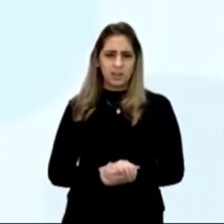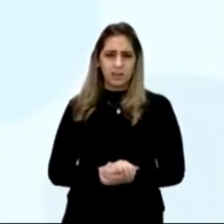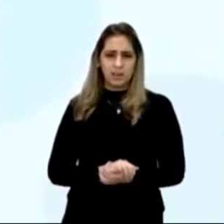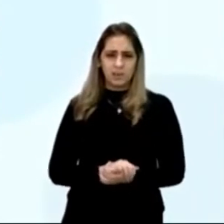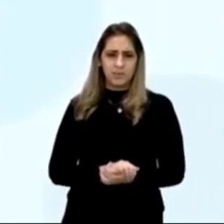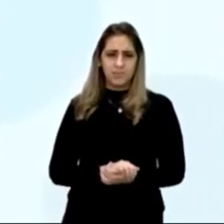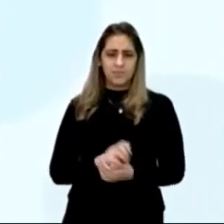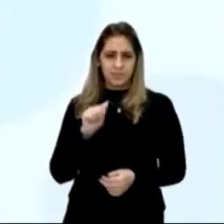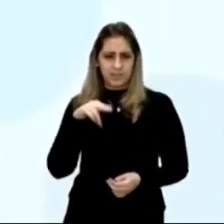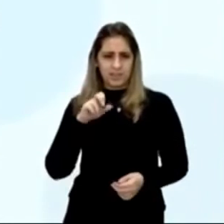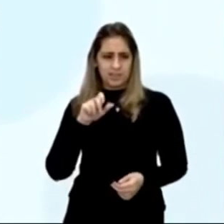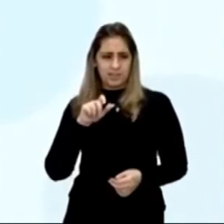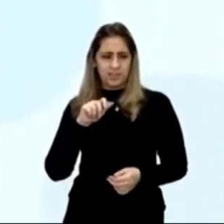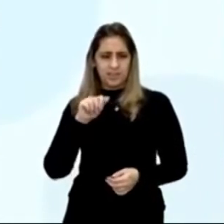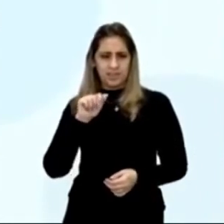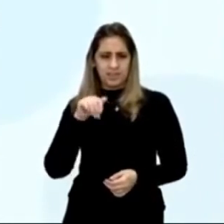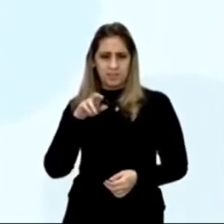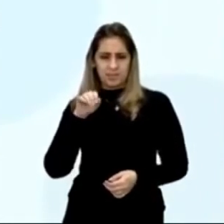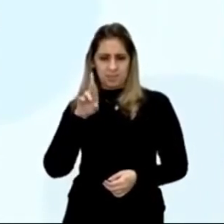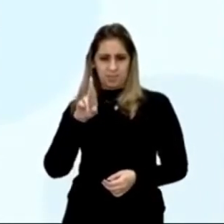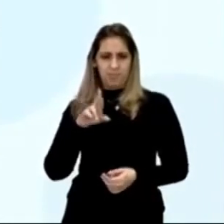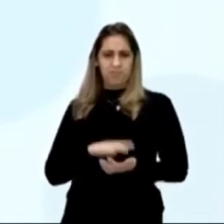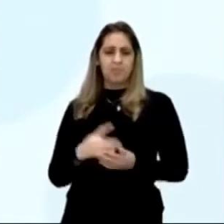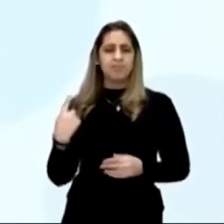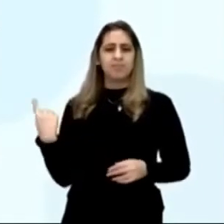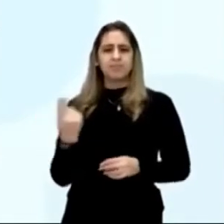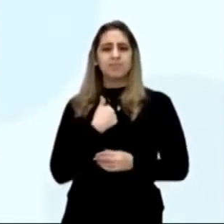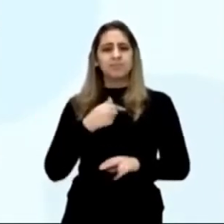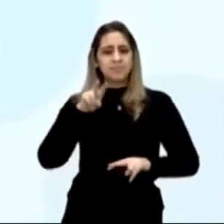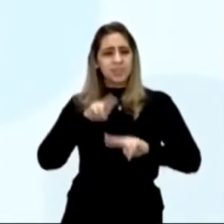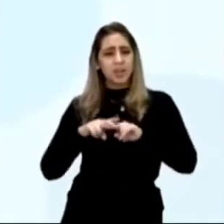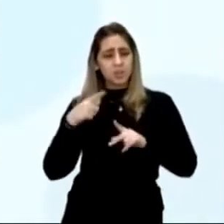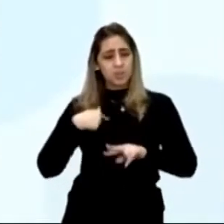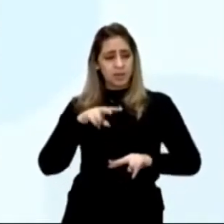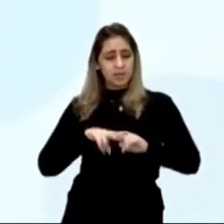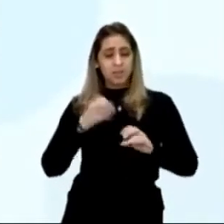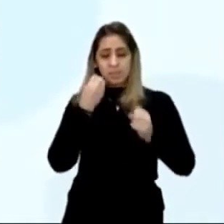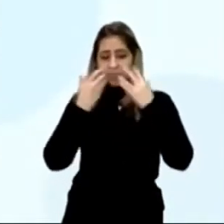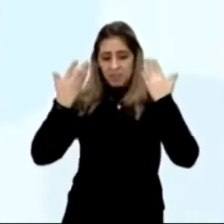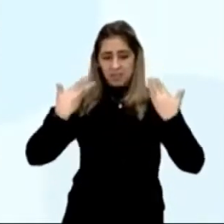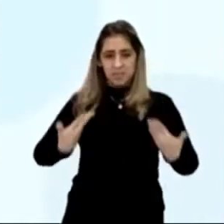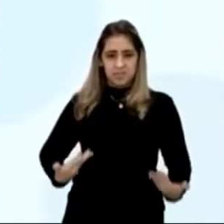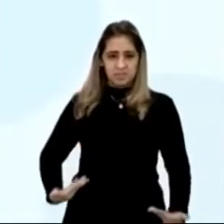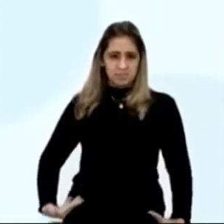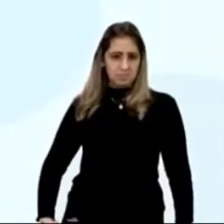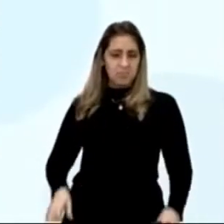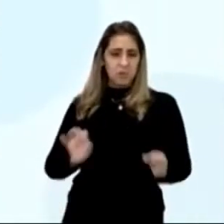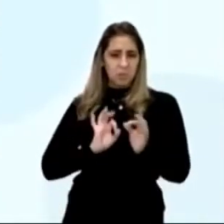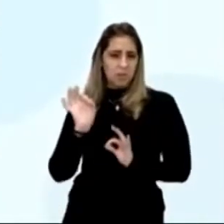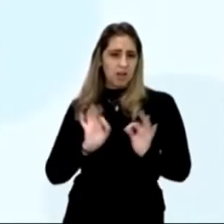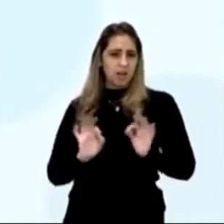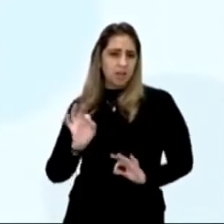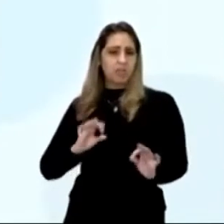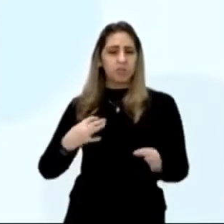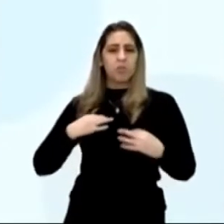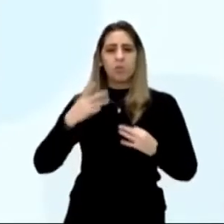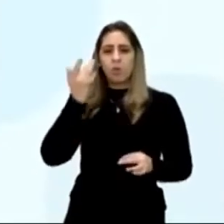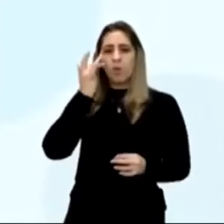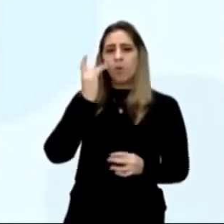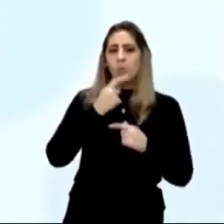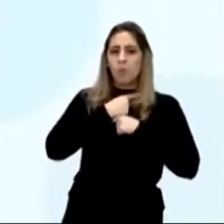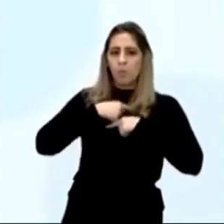capitão, quando esses indígenas vieram, ele estava sentado em uma cadeira, bem vestido, com um colar de ouro muito grande, ao